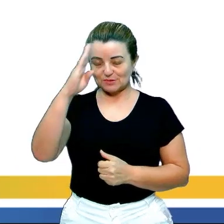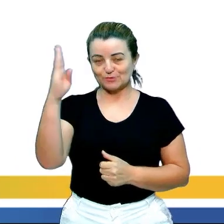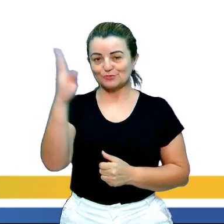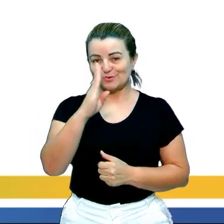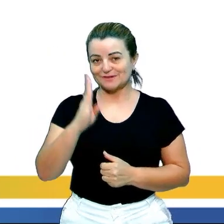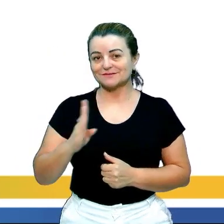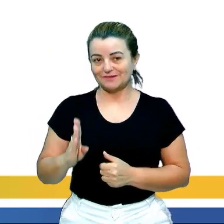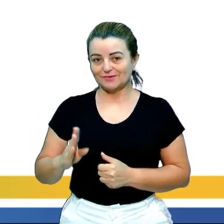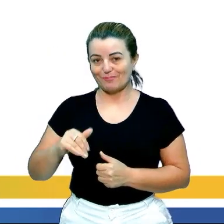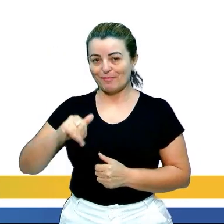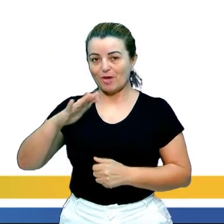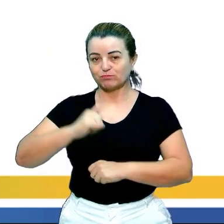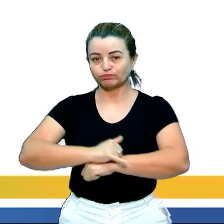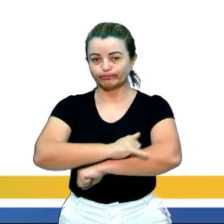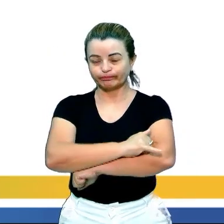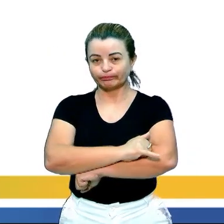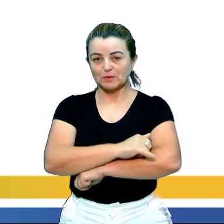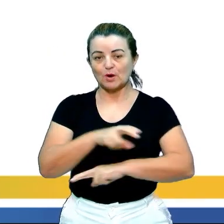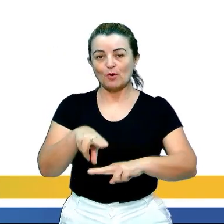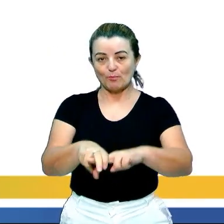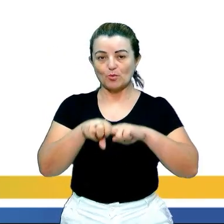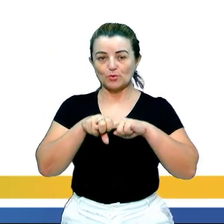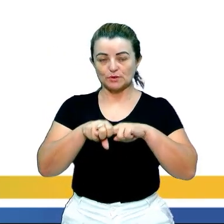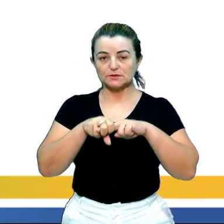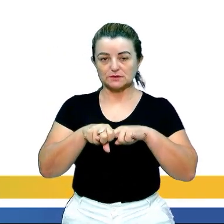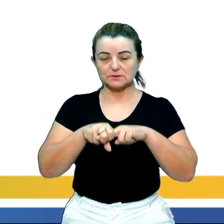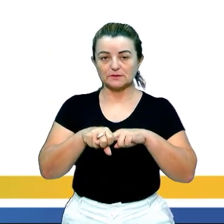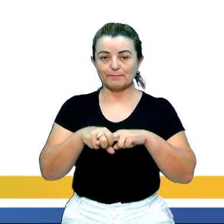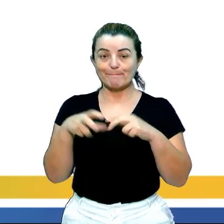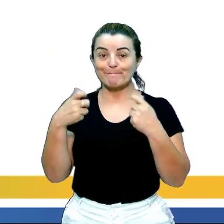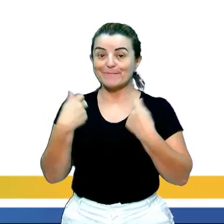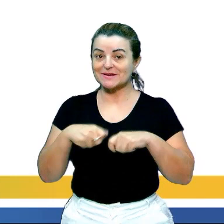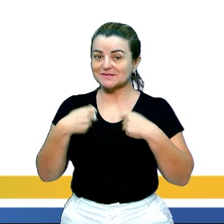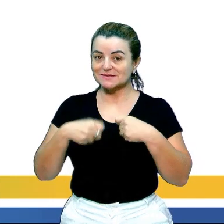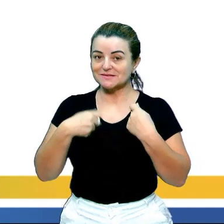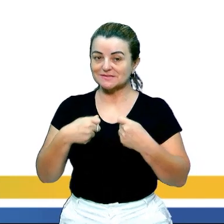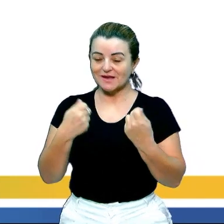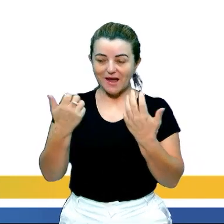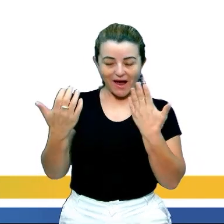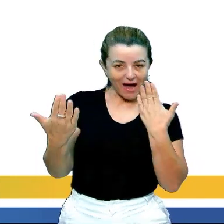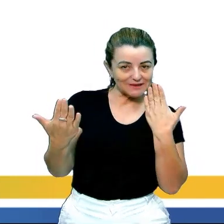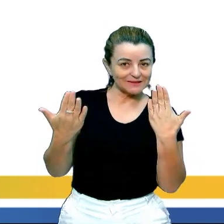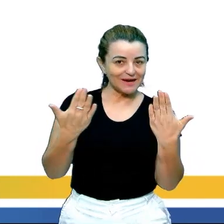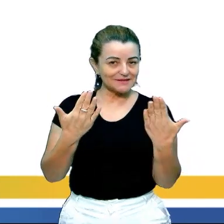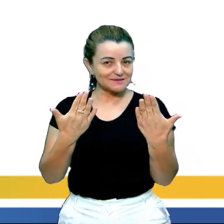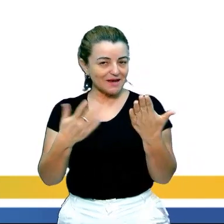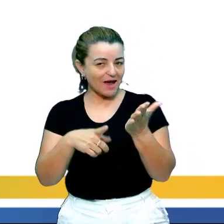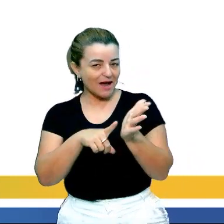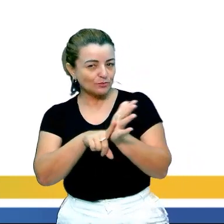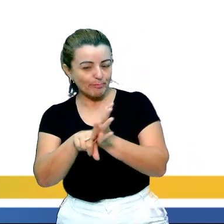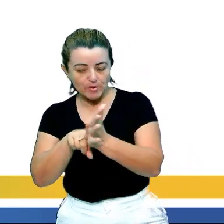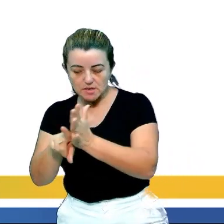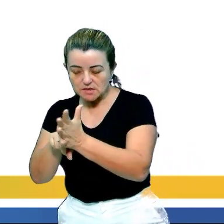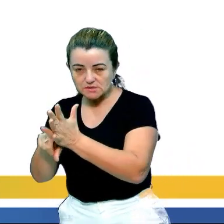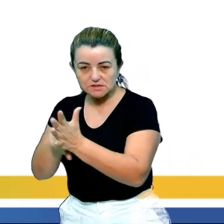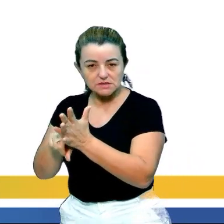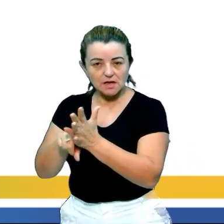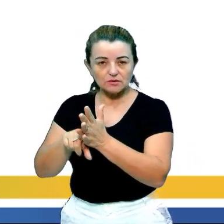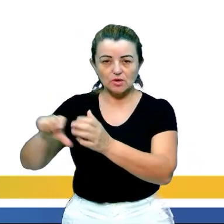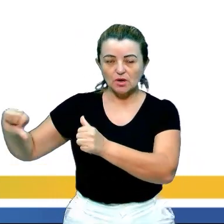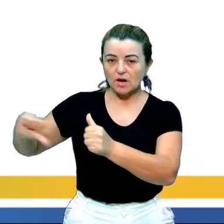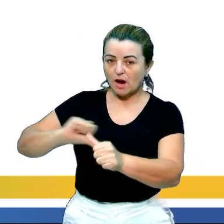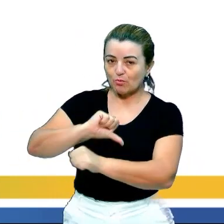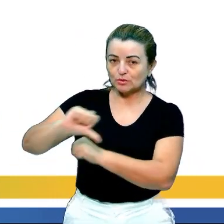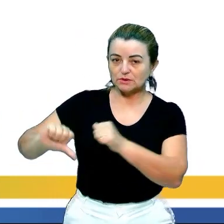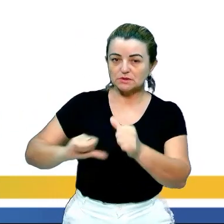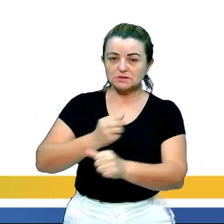Por isso, a razão desse problema precisa ser analisada, como a mudança de vida rural para o